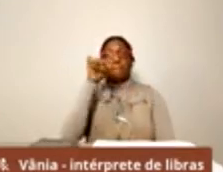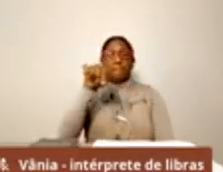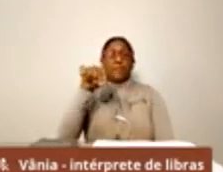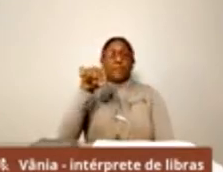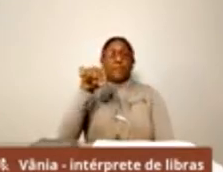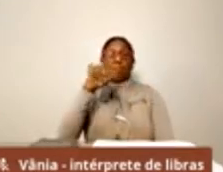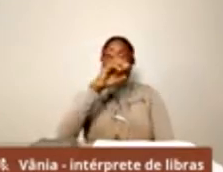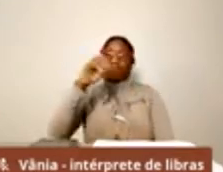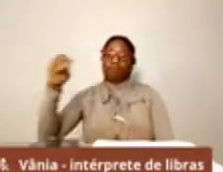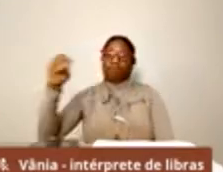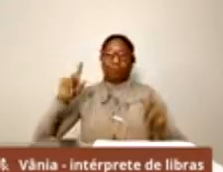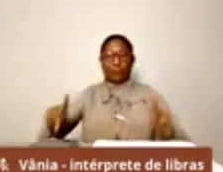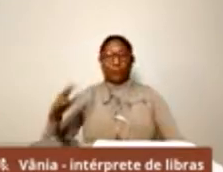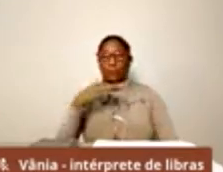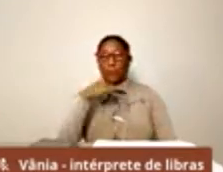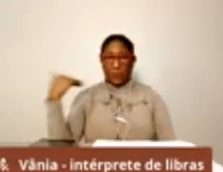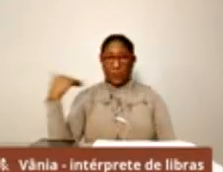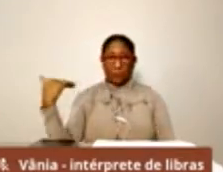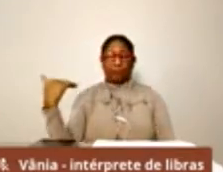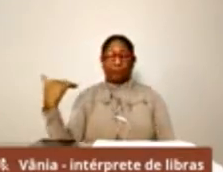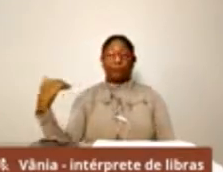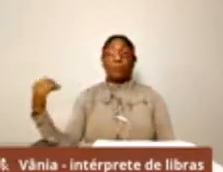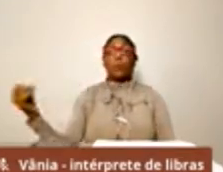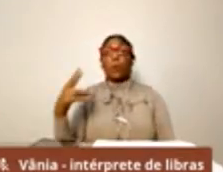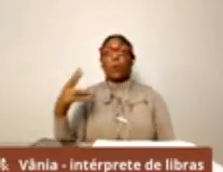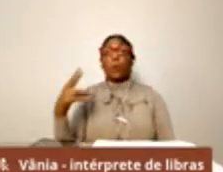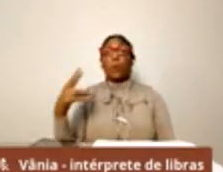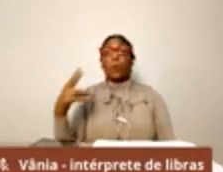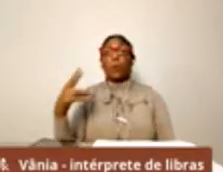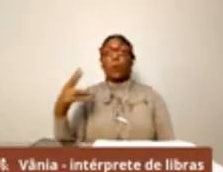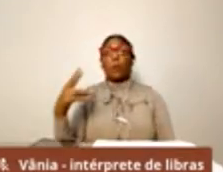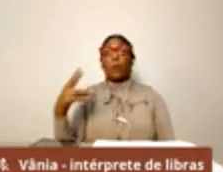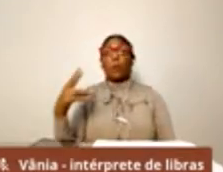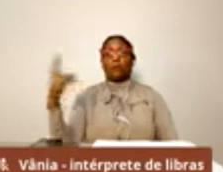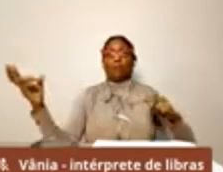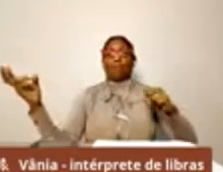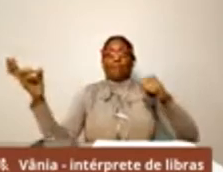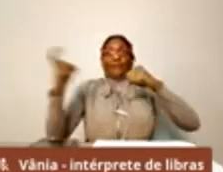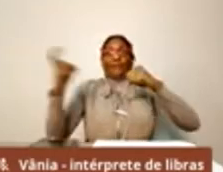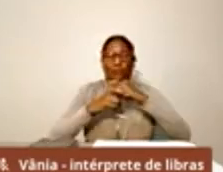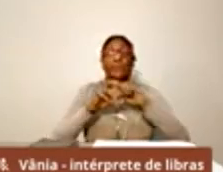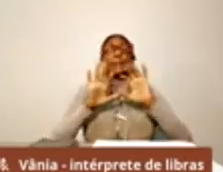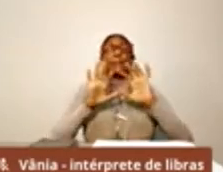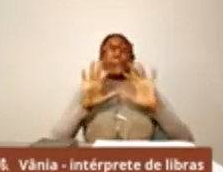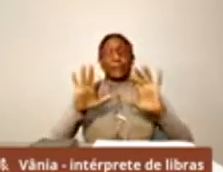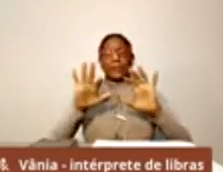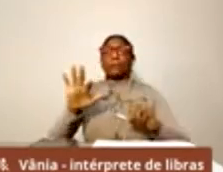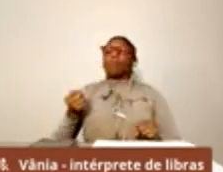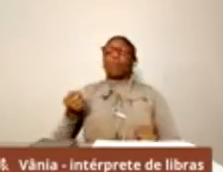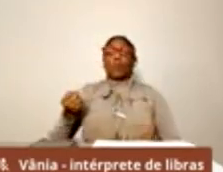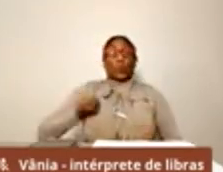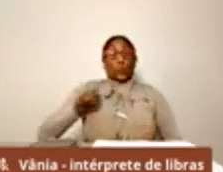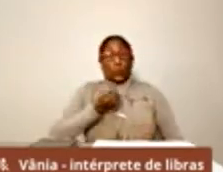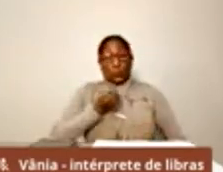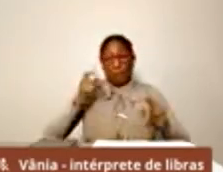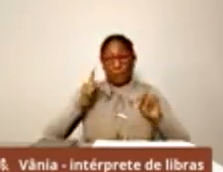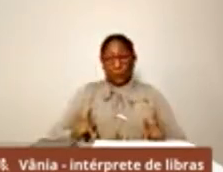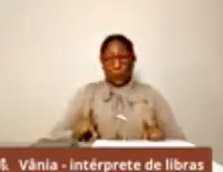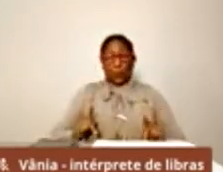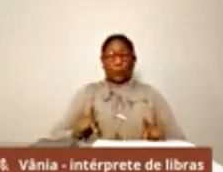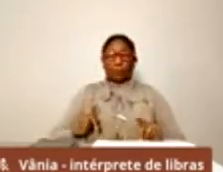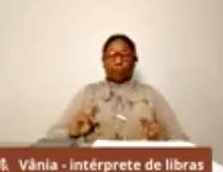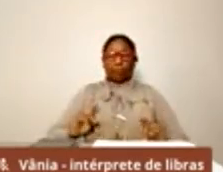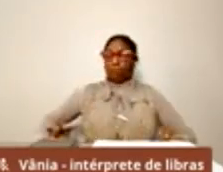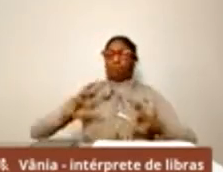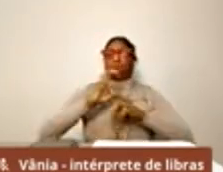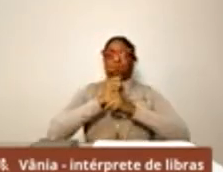prestou condolências às famílias atingidas. Diante do número de habitantes que o nosso estado tem, mais de 11 milhões de